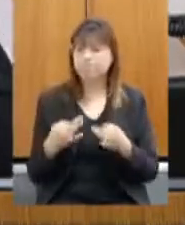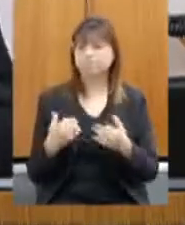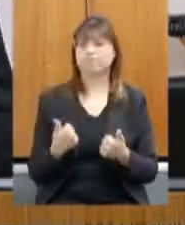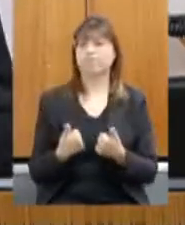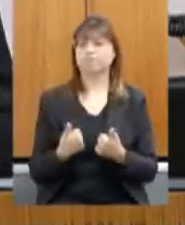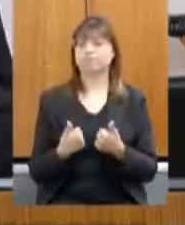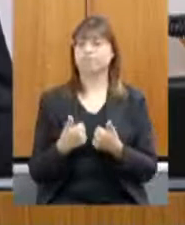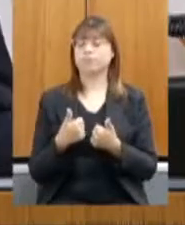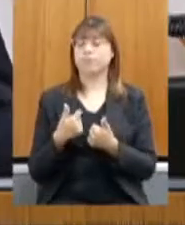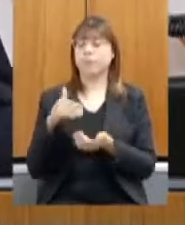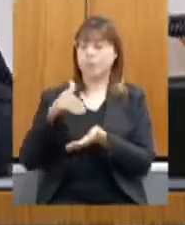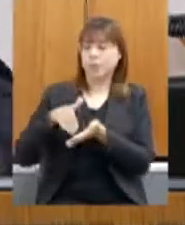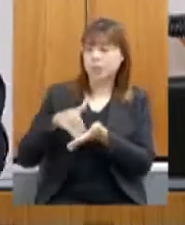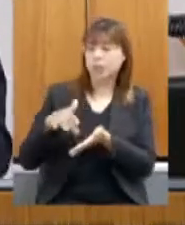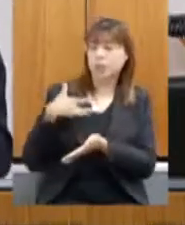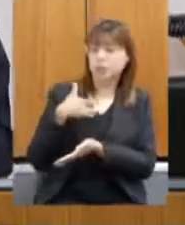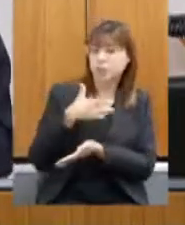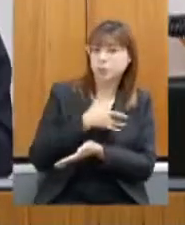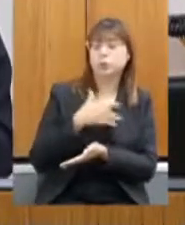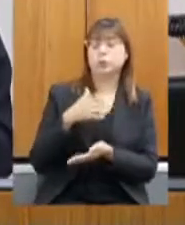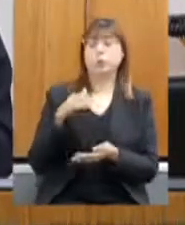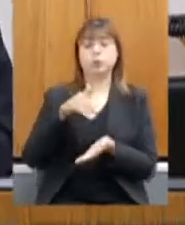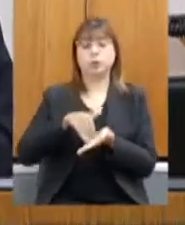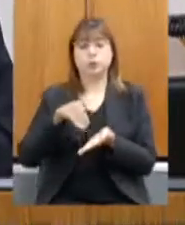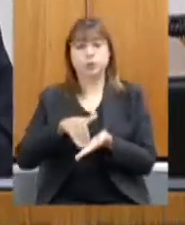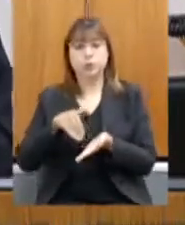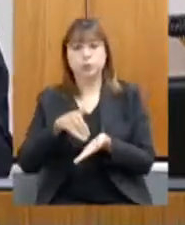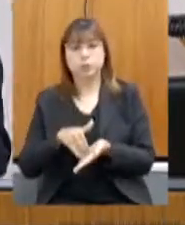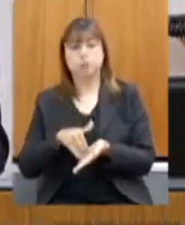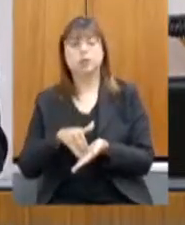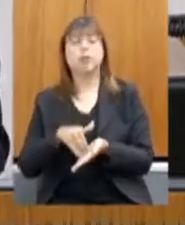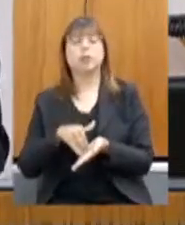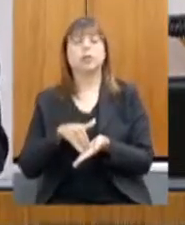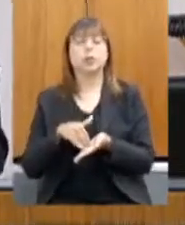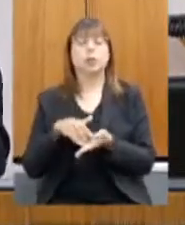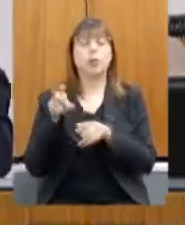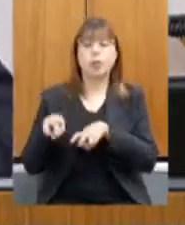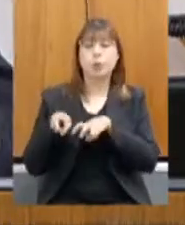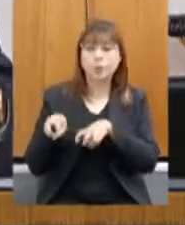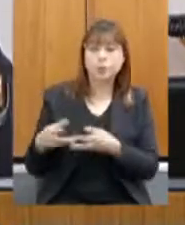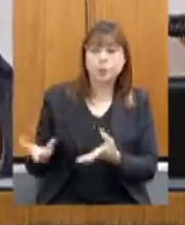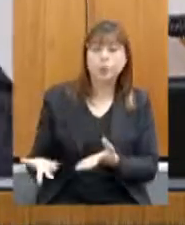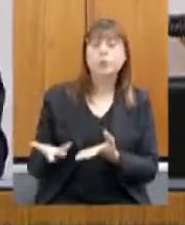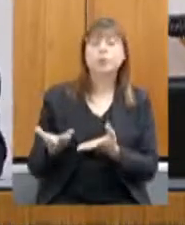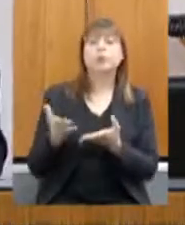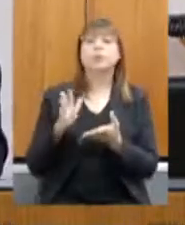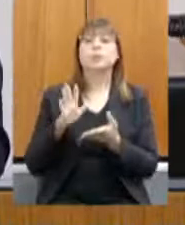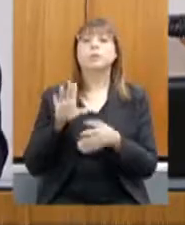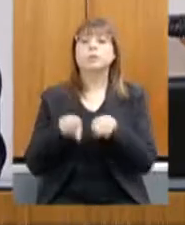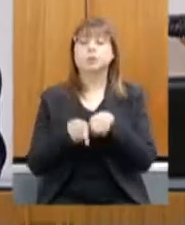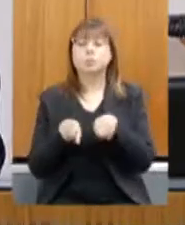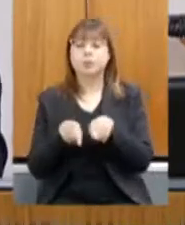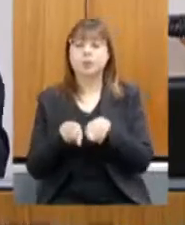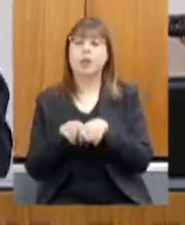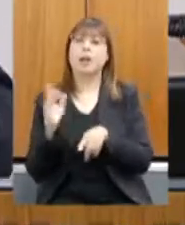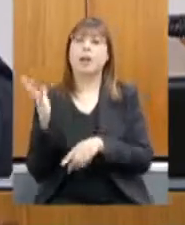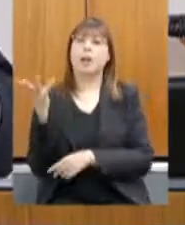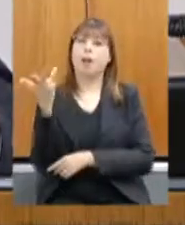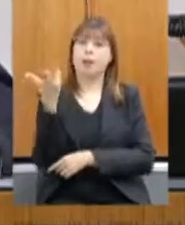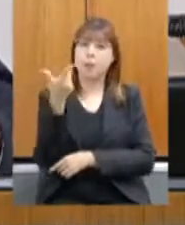Secretaria de Saúde, a Secretaria de Agricultura, Pecuária e Abastecimento e a Secretaria de Meio Ambiente deverão estar sentadas juntas